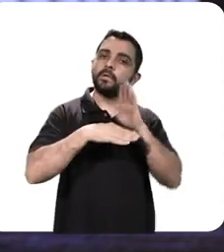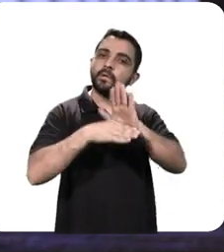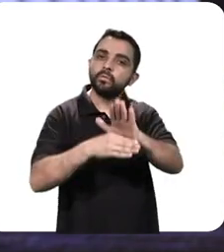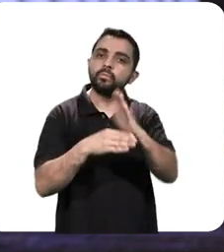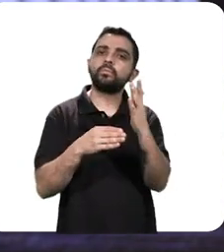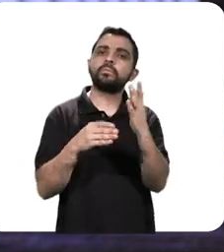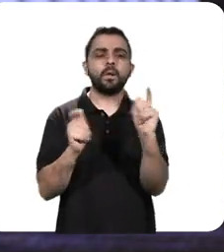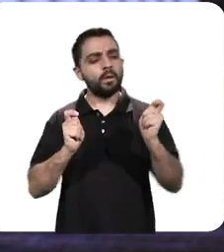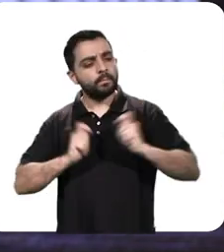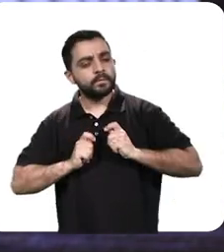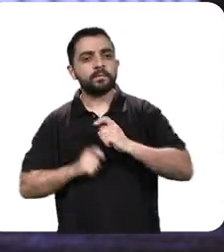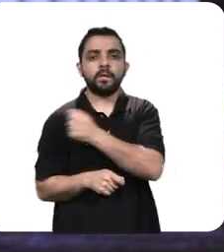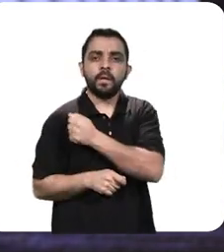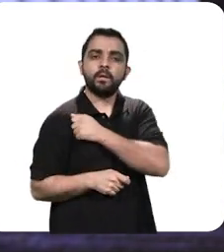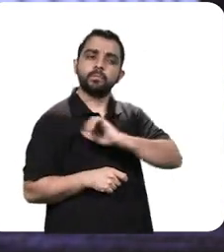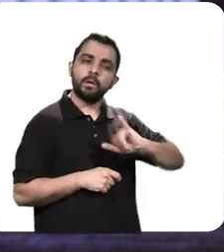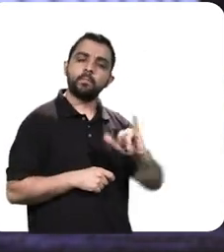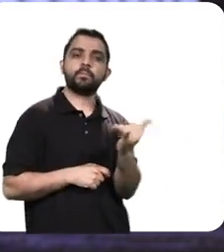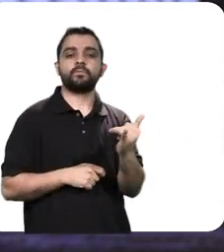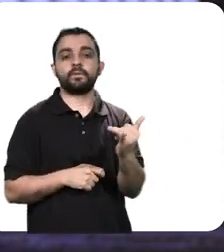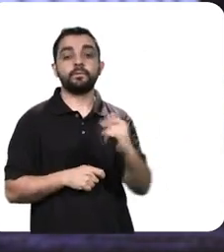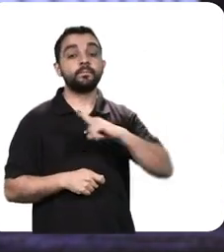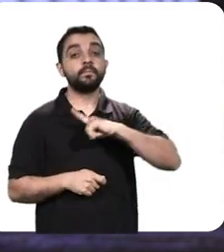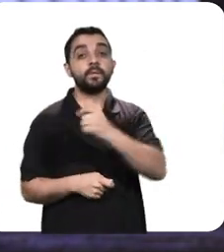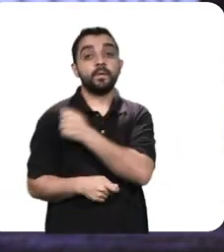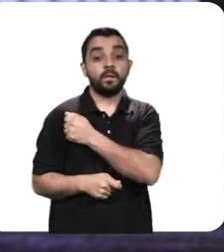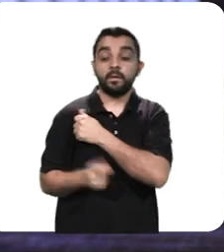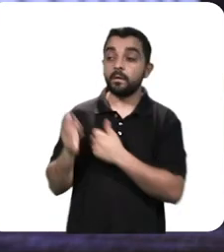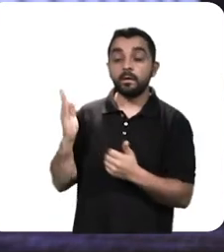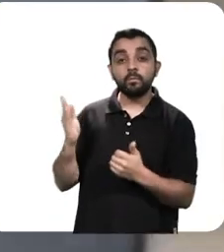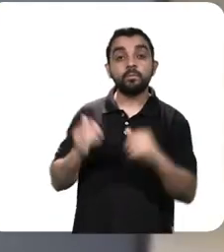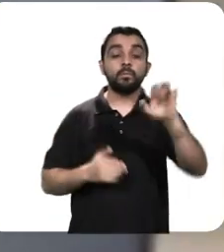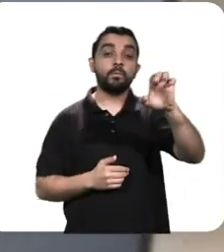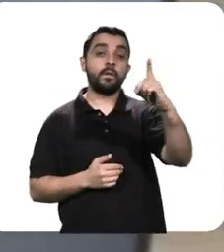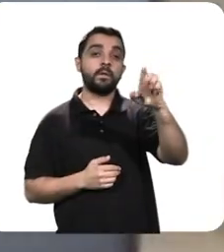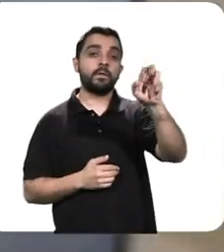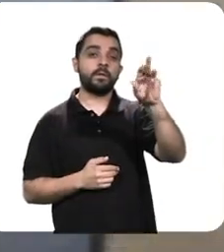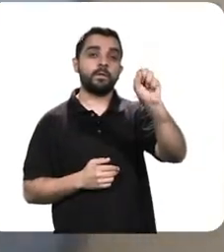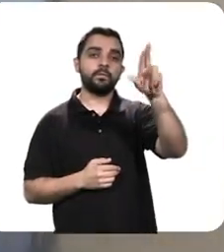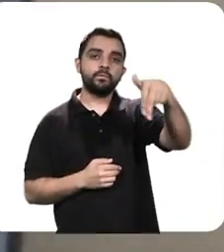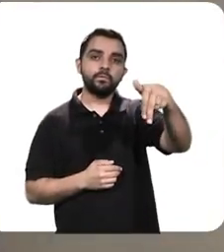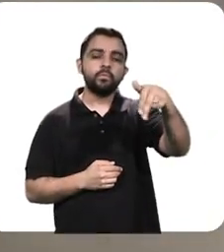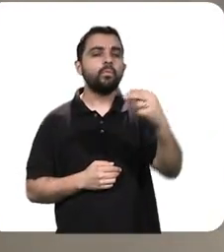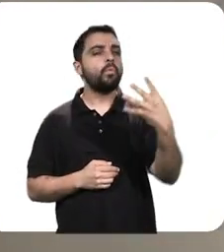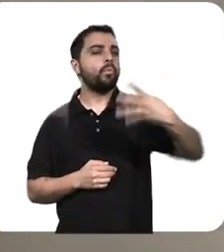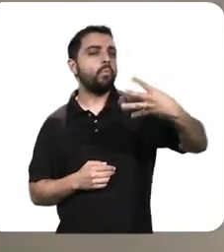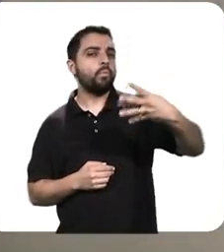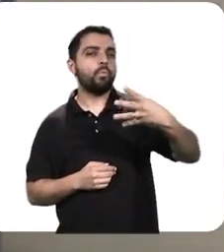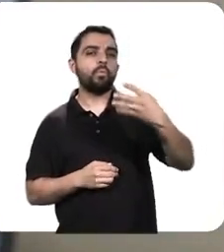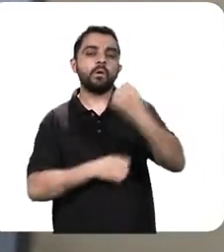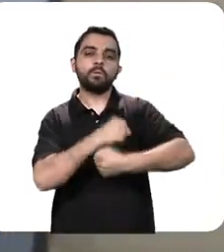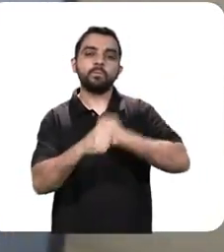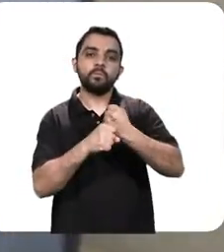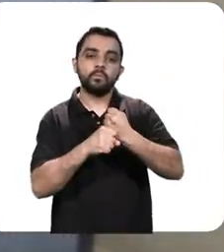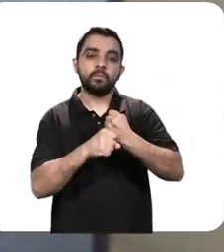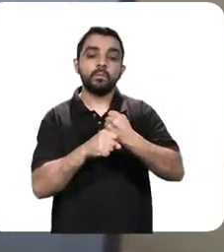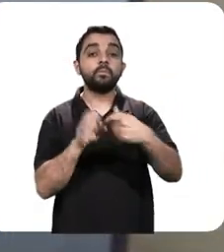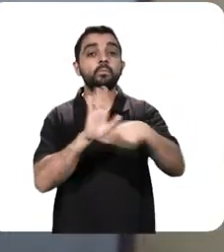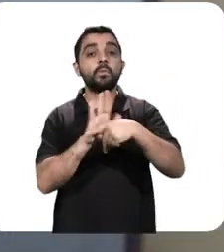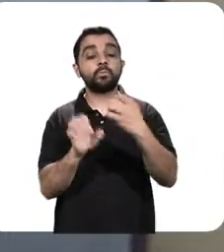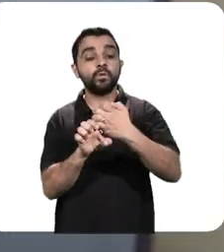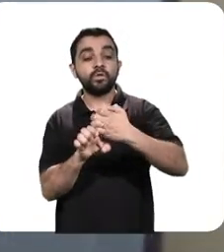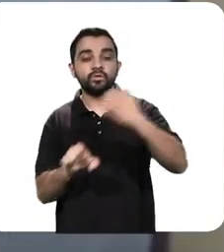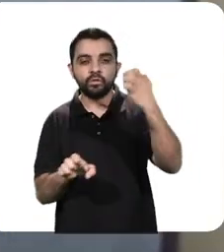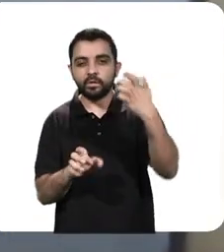instrumento para desenvolvimento de competências nos alunos. O Ederson é aluno do quarto ano de Engenharia Agrícola, e se diz